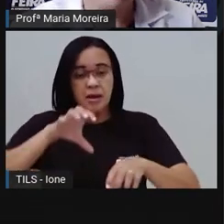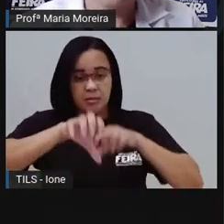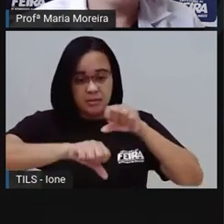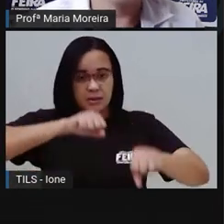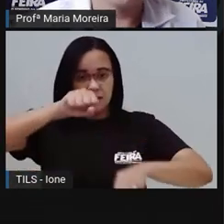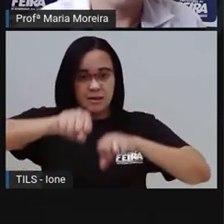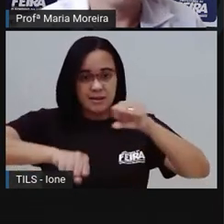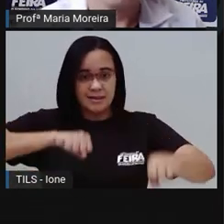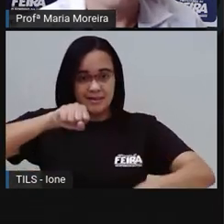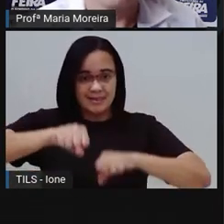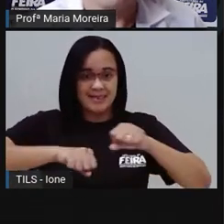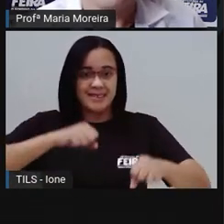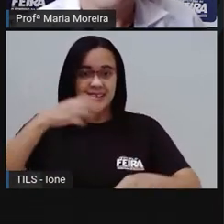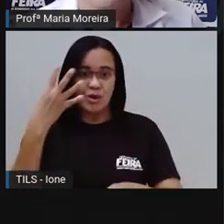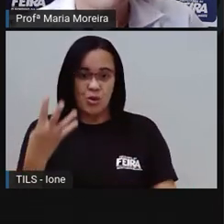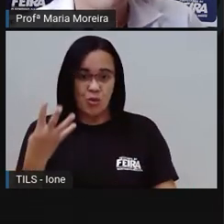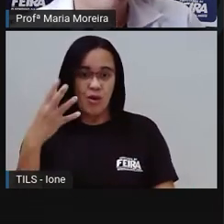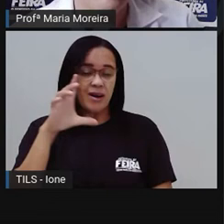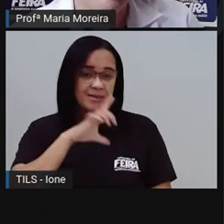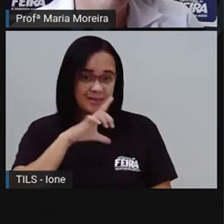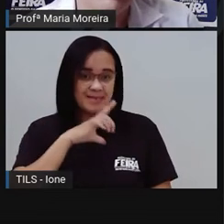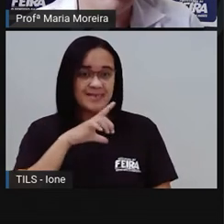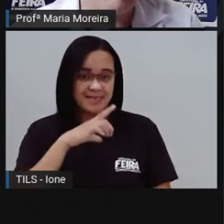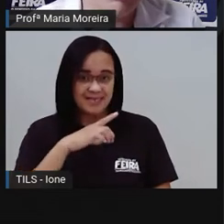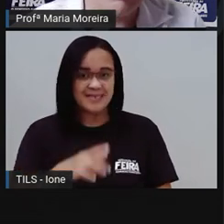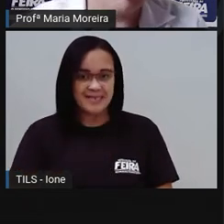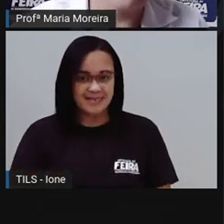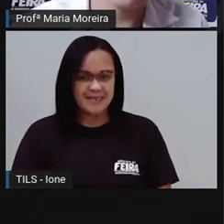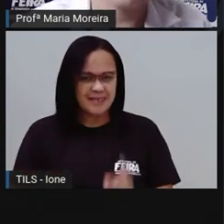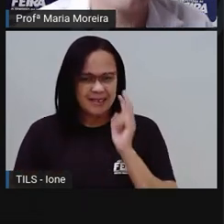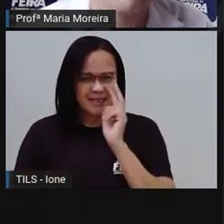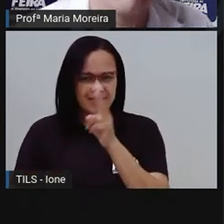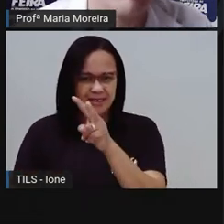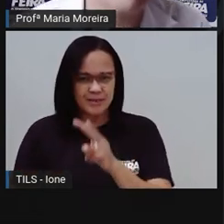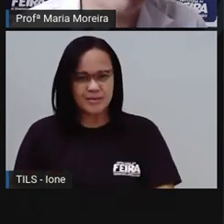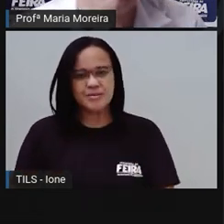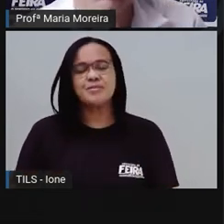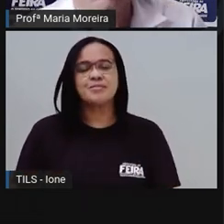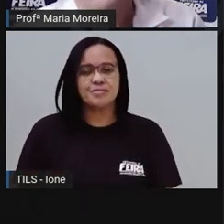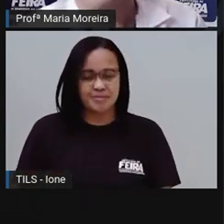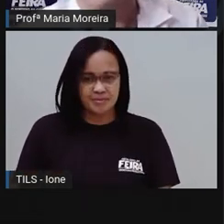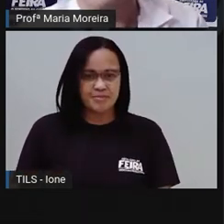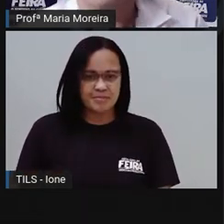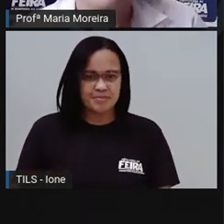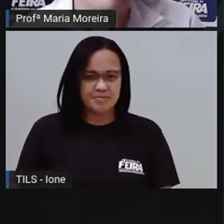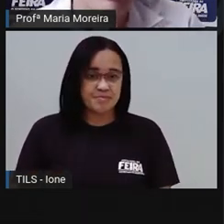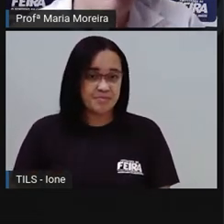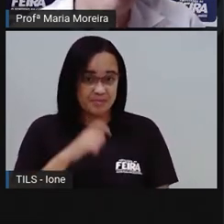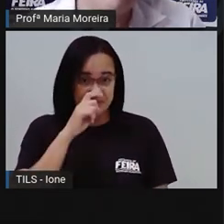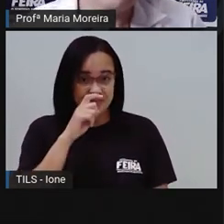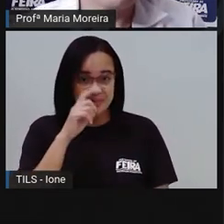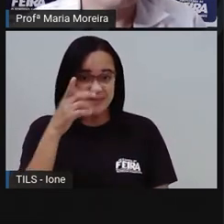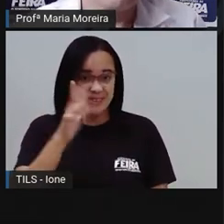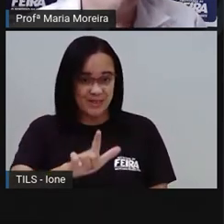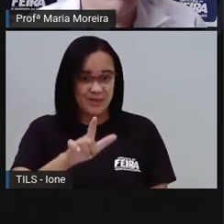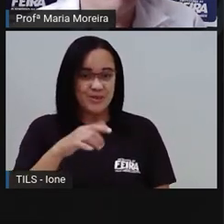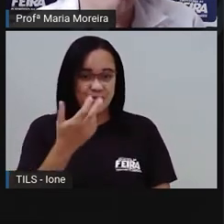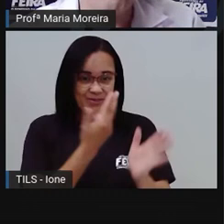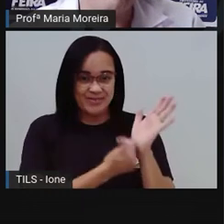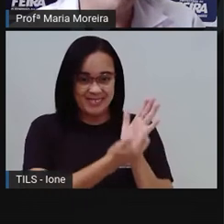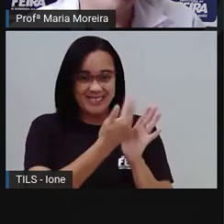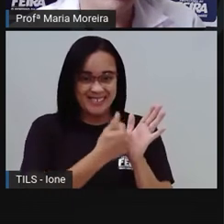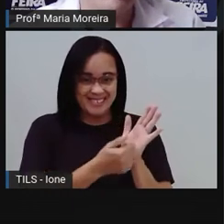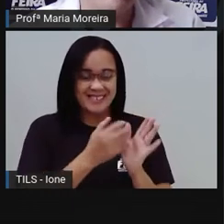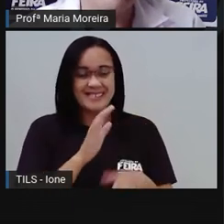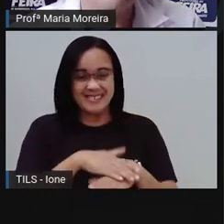Bicicletas. Então, vamos lá. Inclusive, já tem o desenhozinho aqui, mas a gente vai fazer o nosso desenho aqui porque a gente é chique. Tá? Vamos lá.